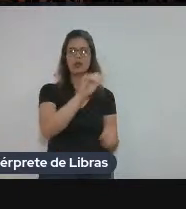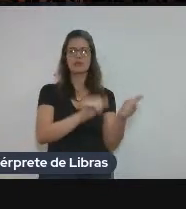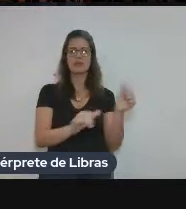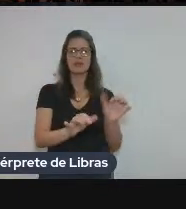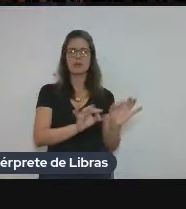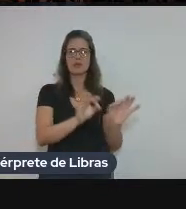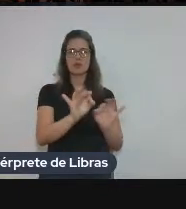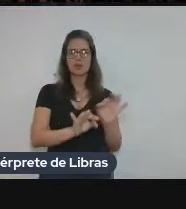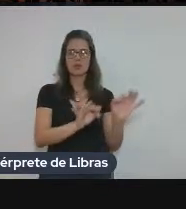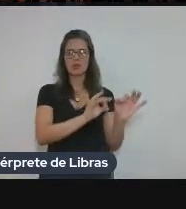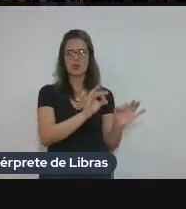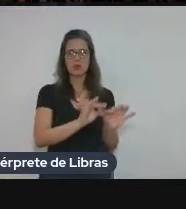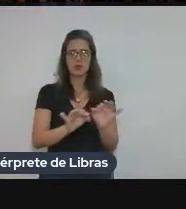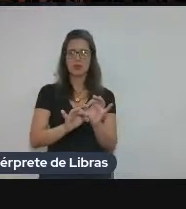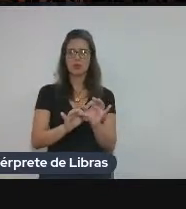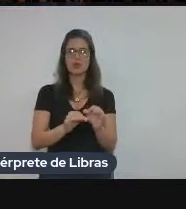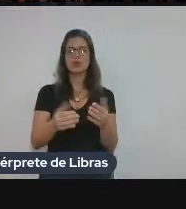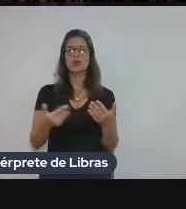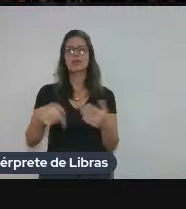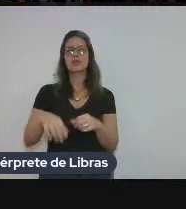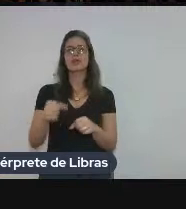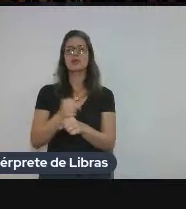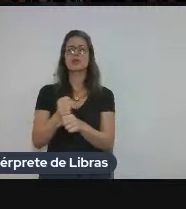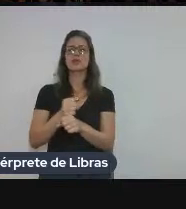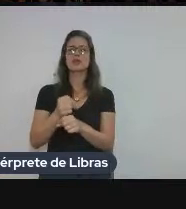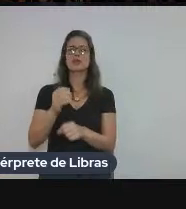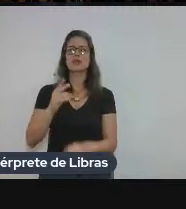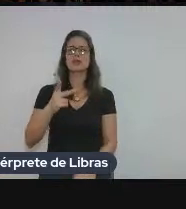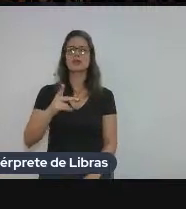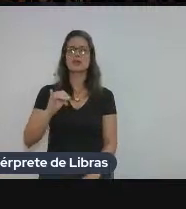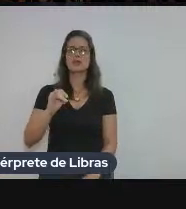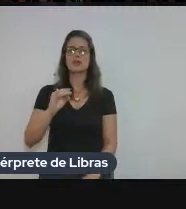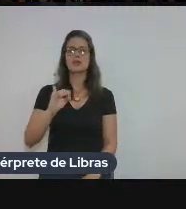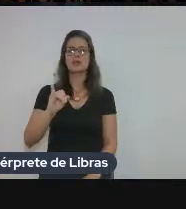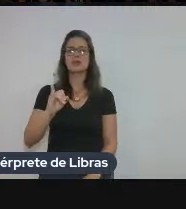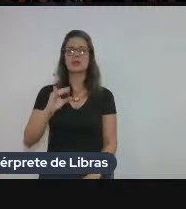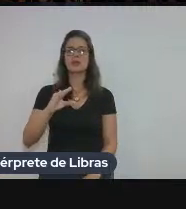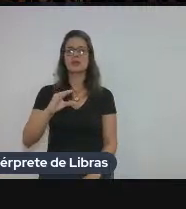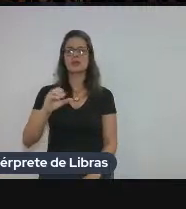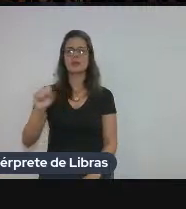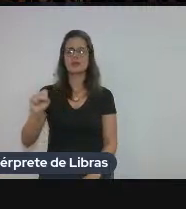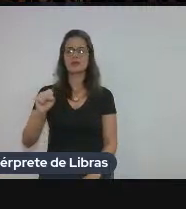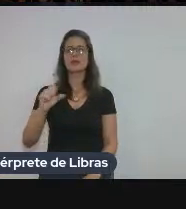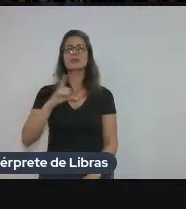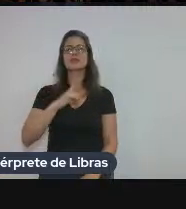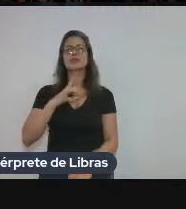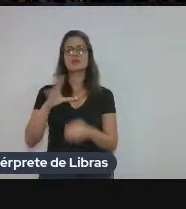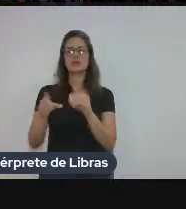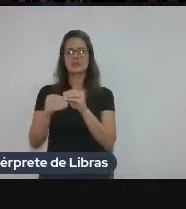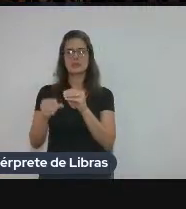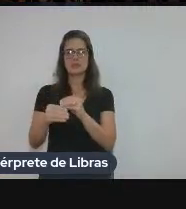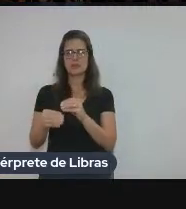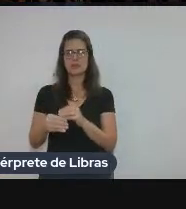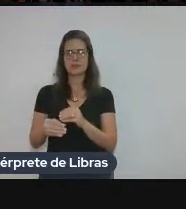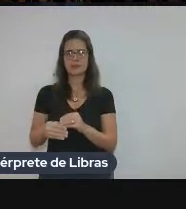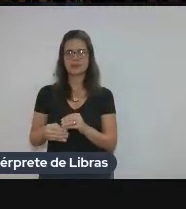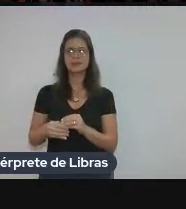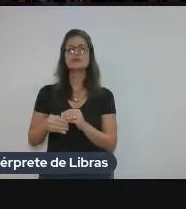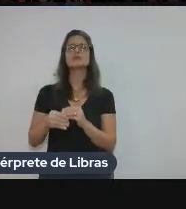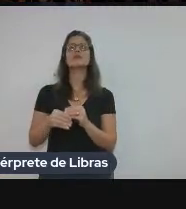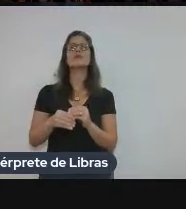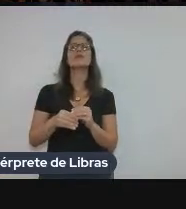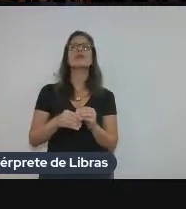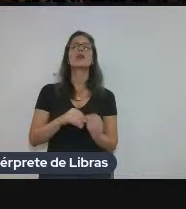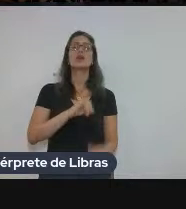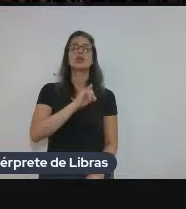esse ano a gente teve as nossas duas PIBICs, primeiras PIBICs, que fizeram mais fichas para o Glossário. A Júlia usou o copo no